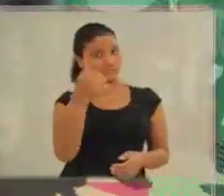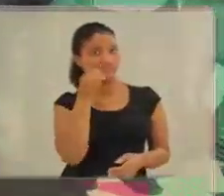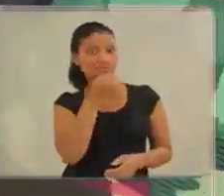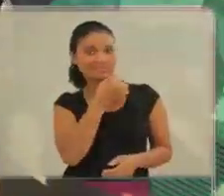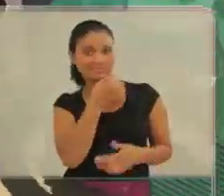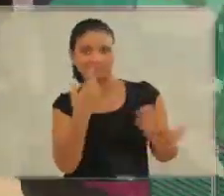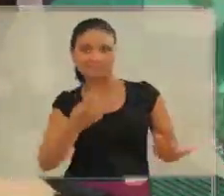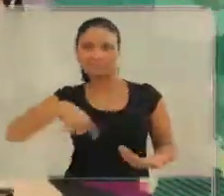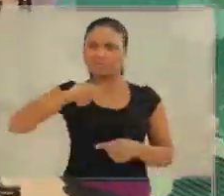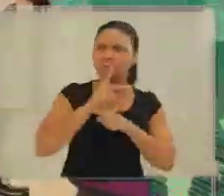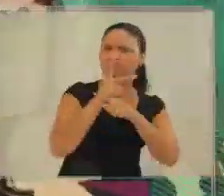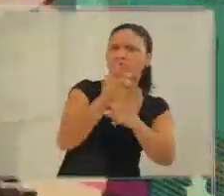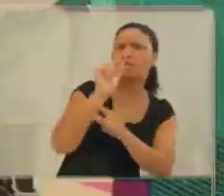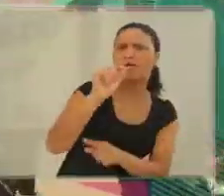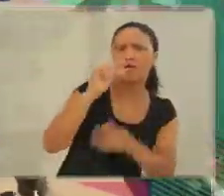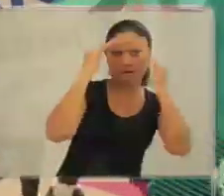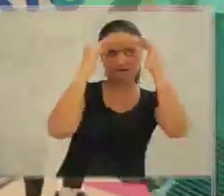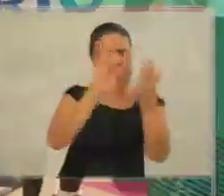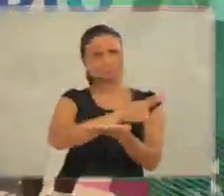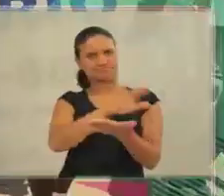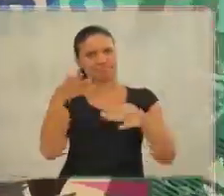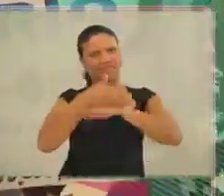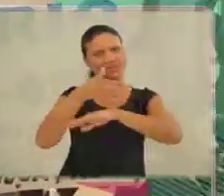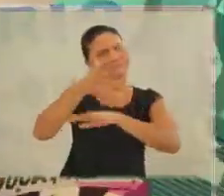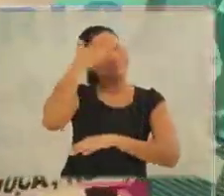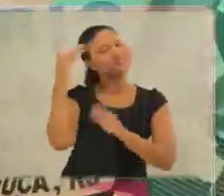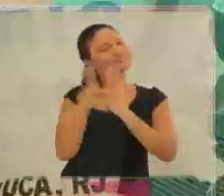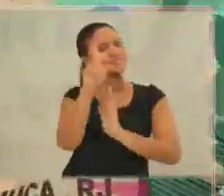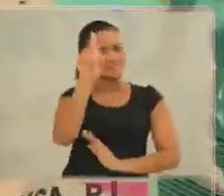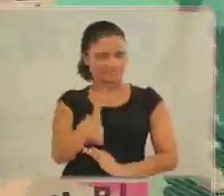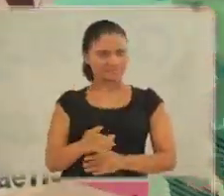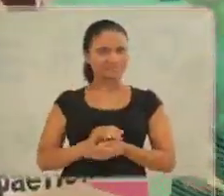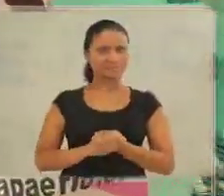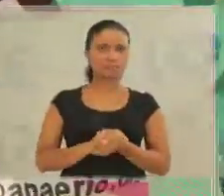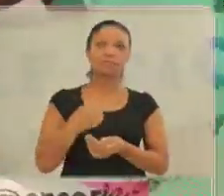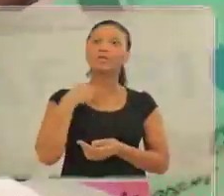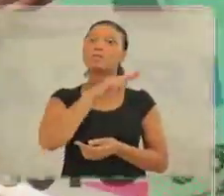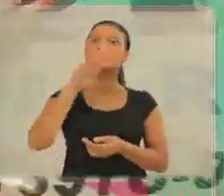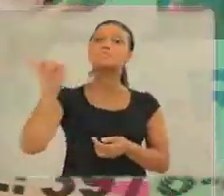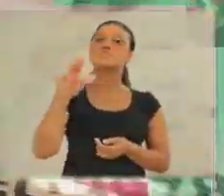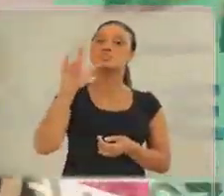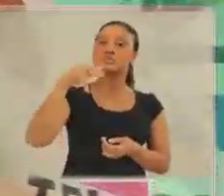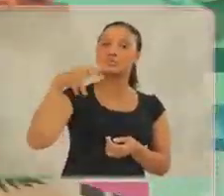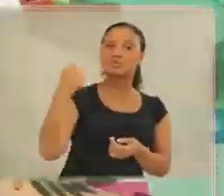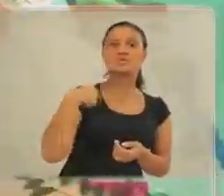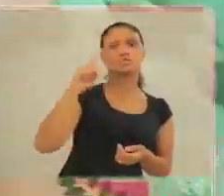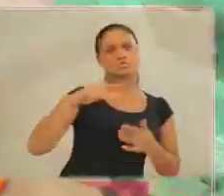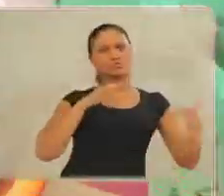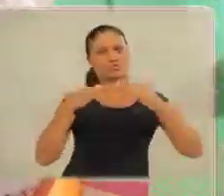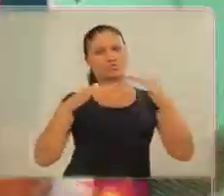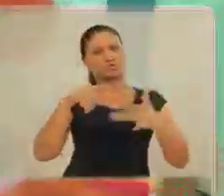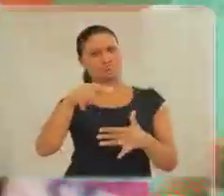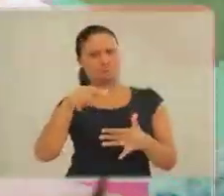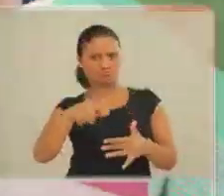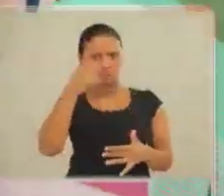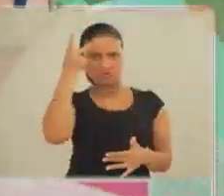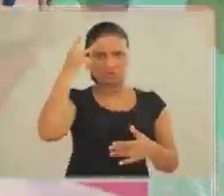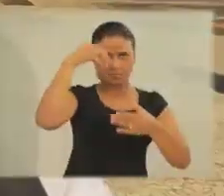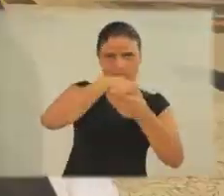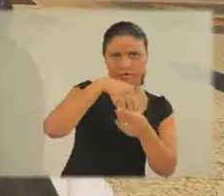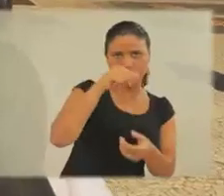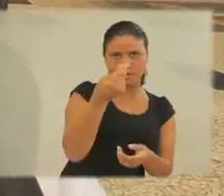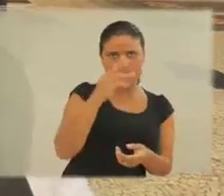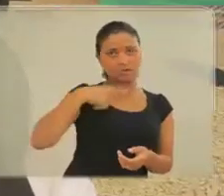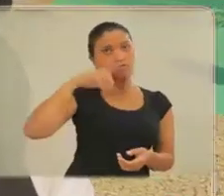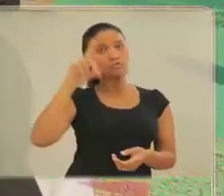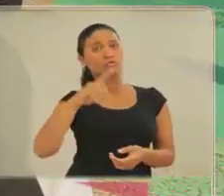é o dia de hoje, 21 de setembro. E a gente busca o respeito à diversidade, a acessibilidade plena para as pessoas com deficiência.